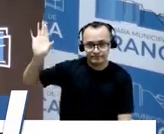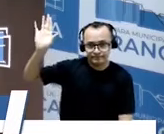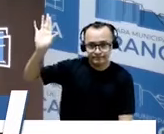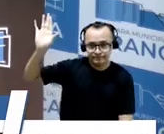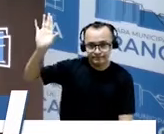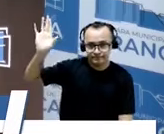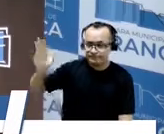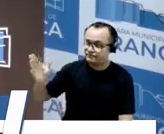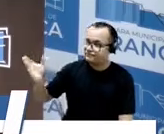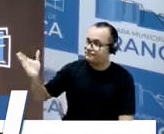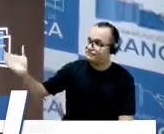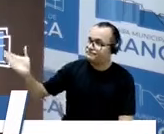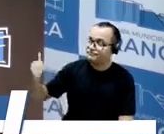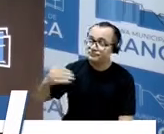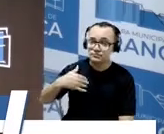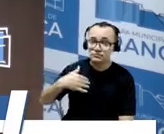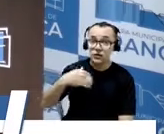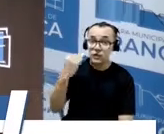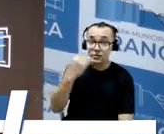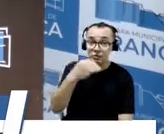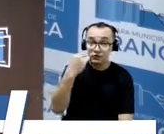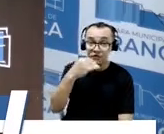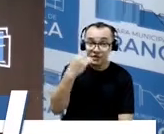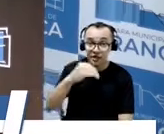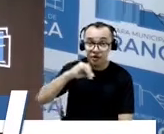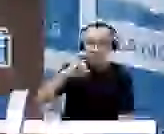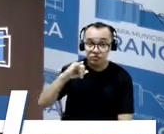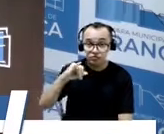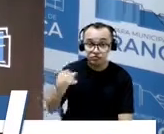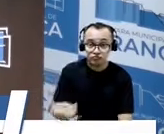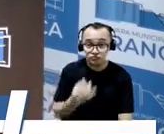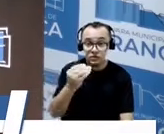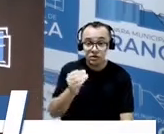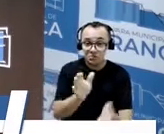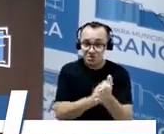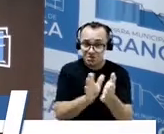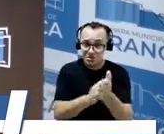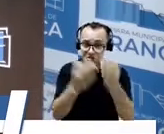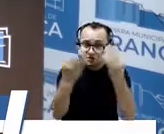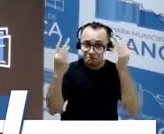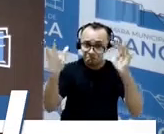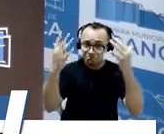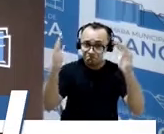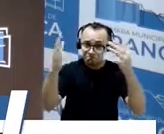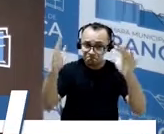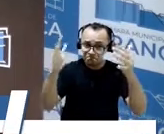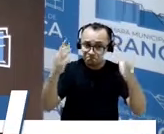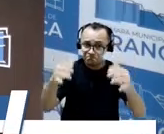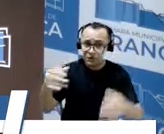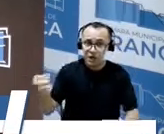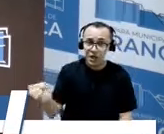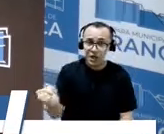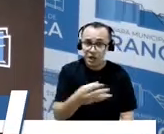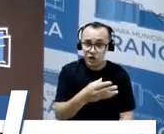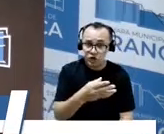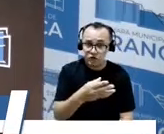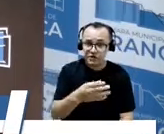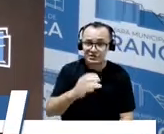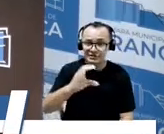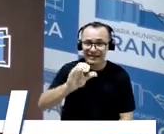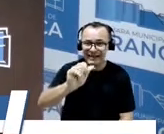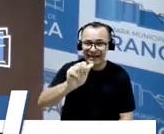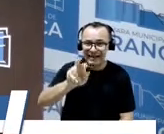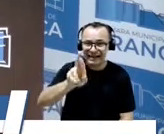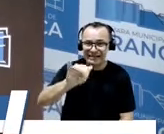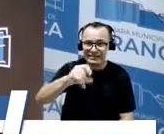Excelência, quero aproveitar essa oportunidade e parabenizar todo esse trabalho da renovação carismática, em especial, esse evento